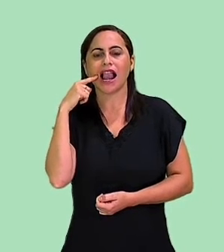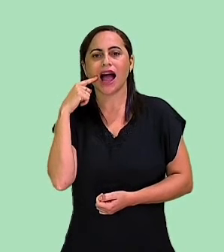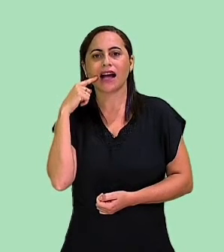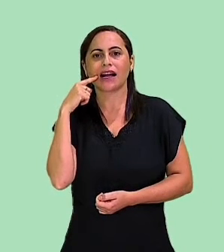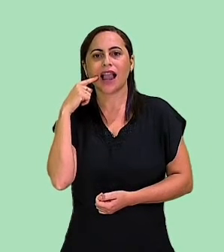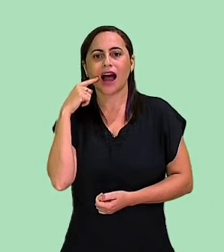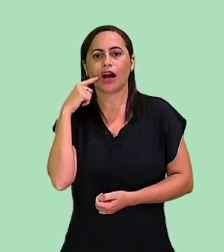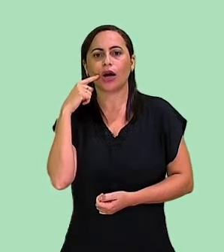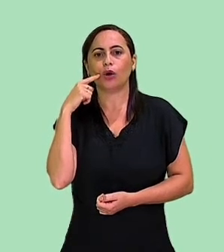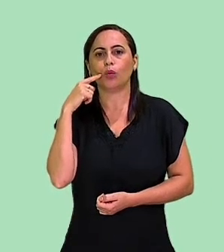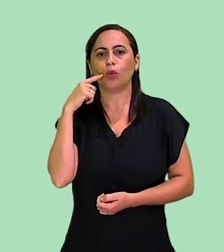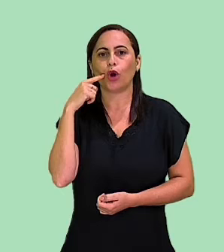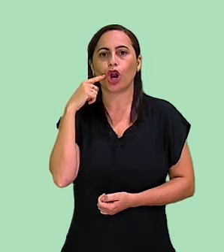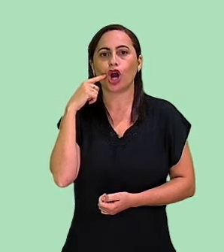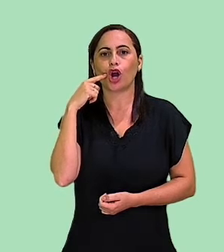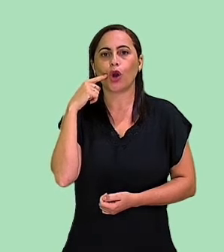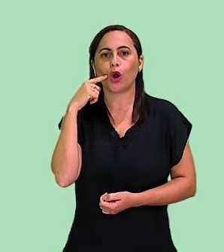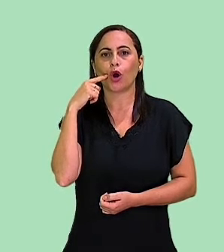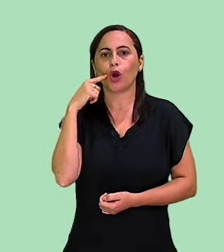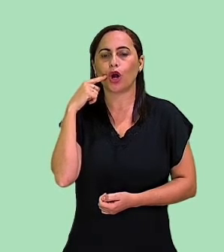Agora, com a boca fechada.